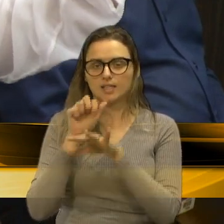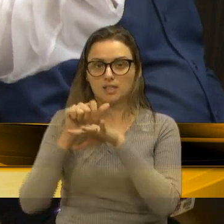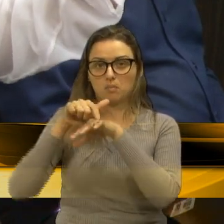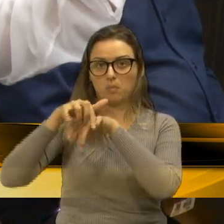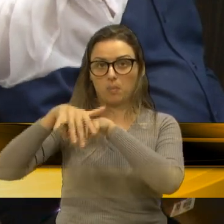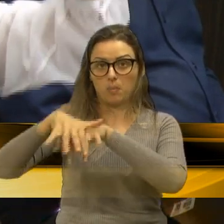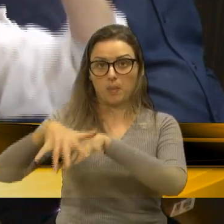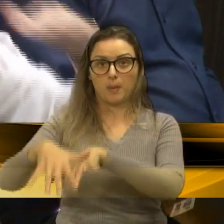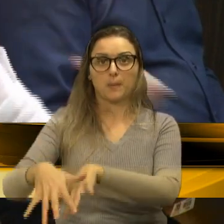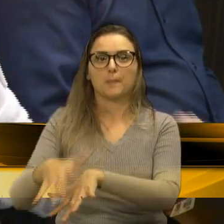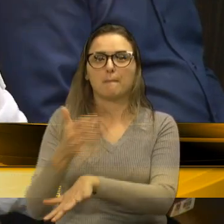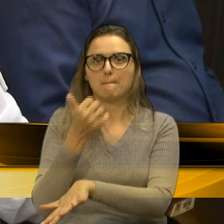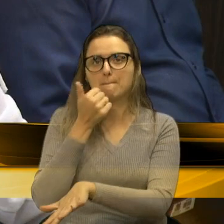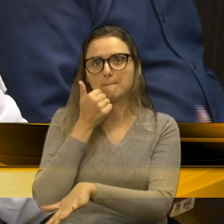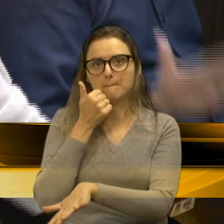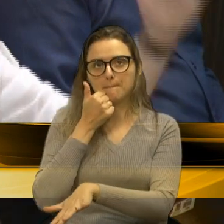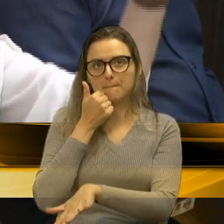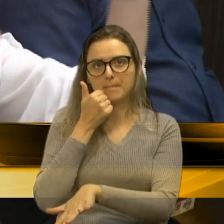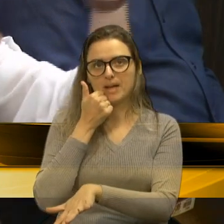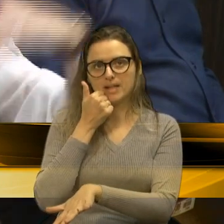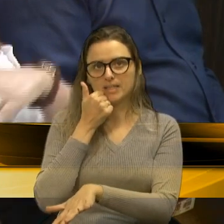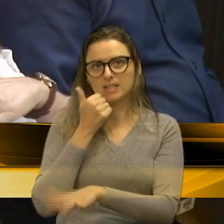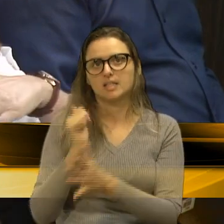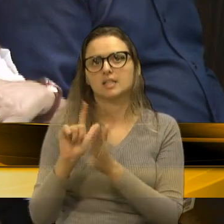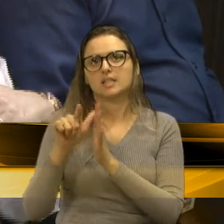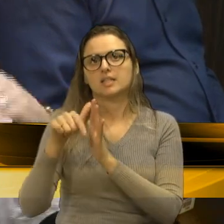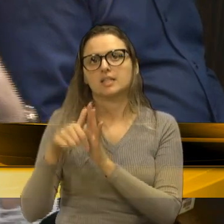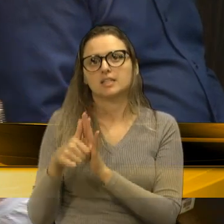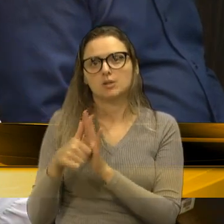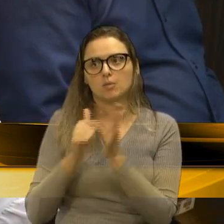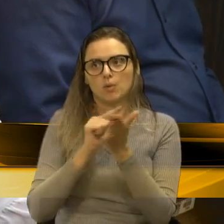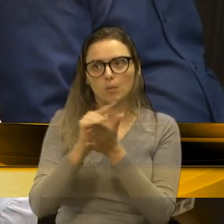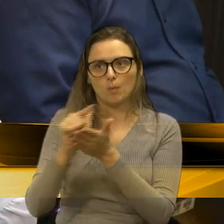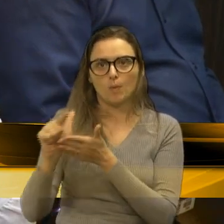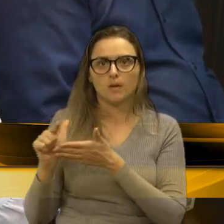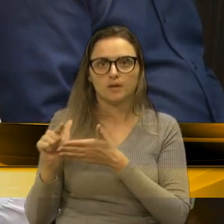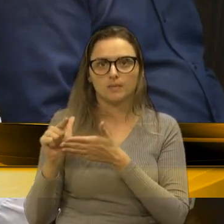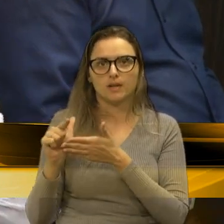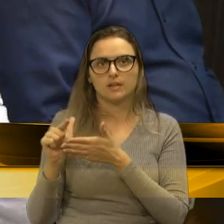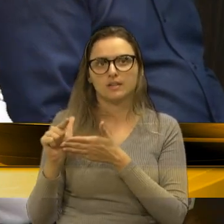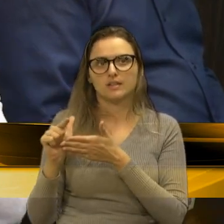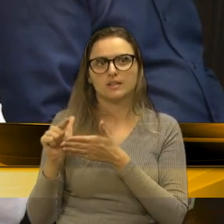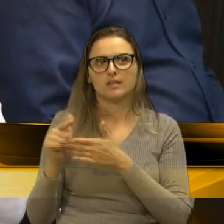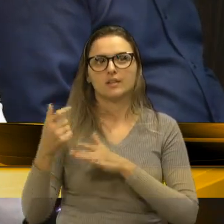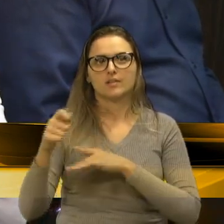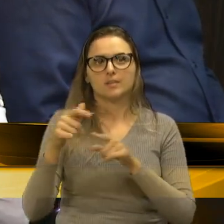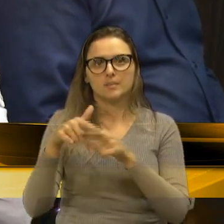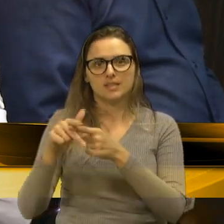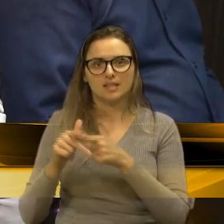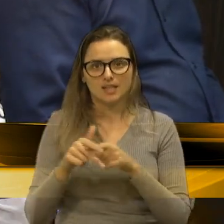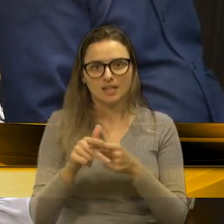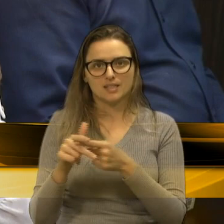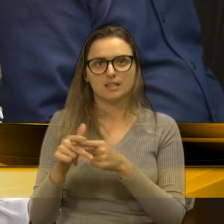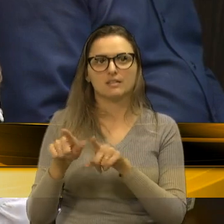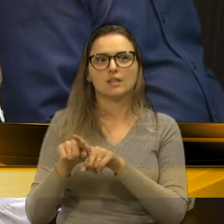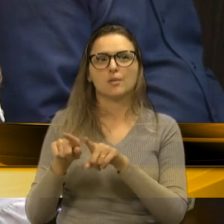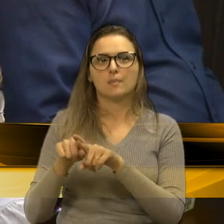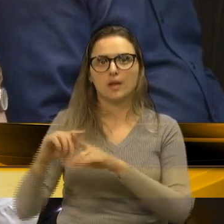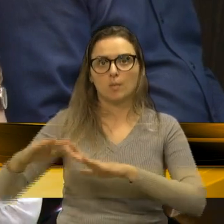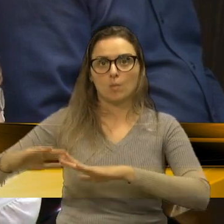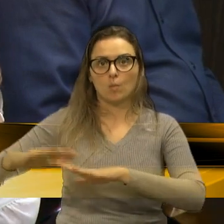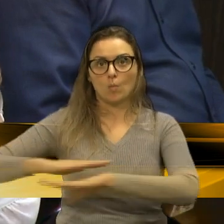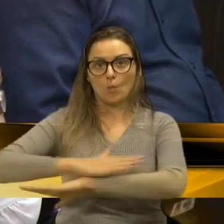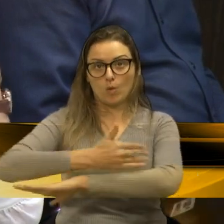cair pedras, e ir descendo, e até que vai haver reparo na pista, porque as